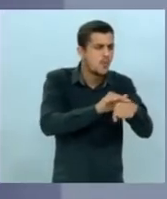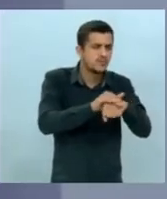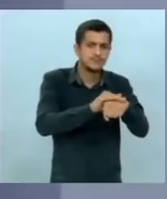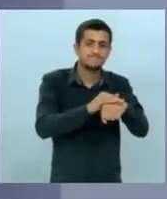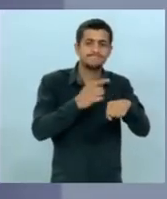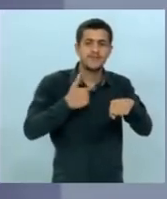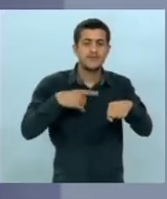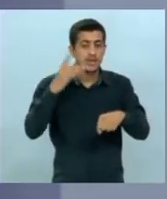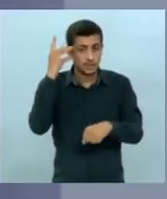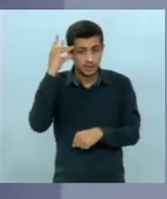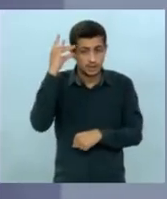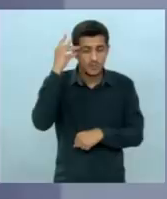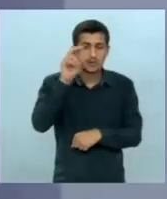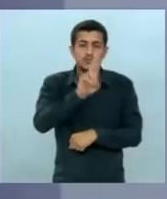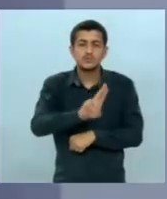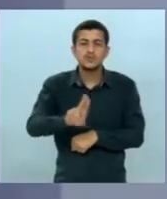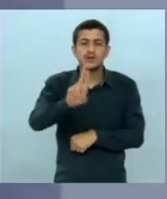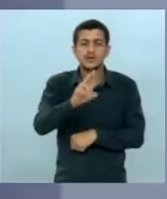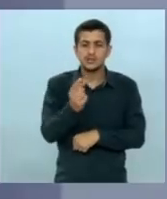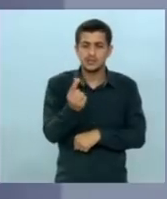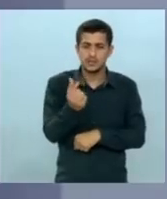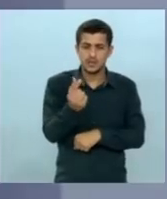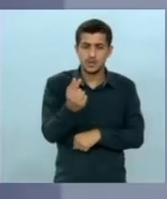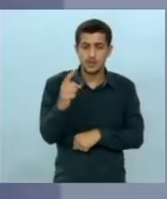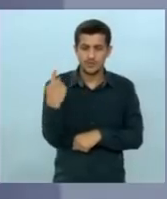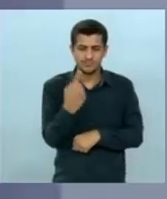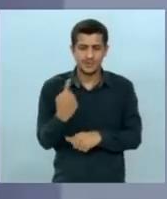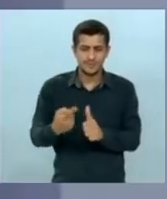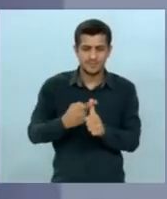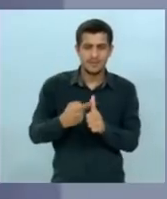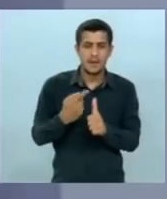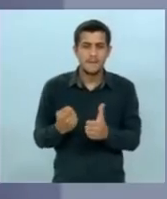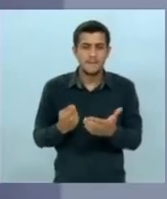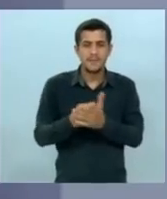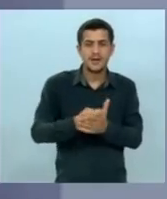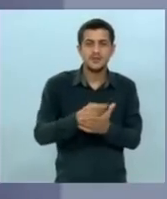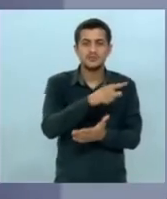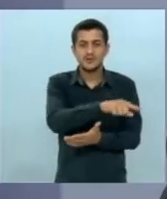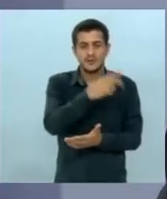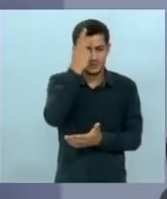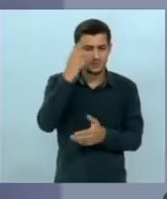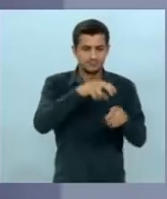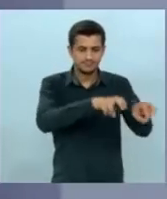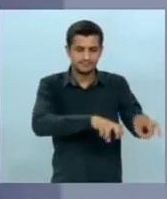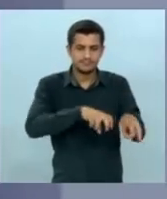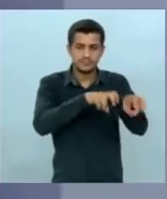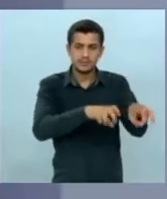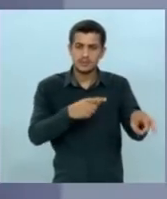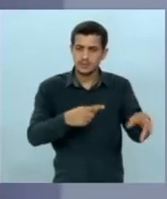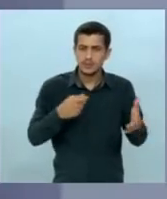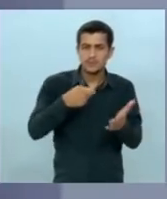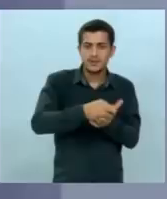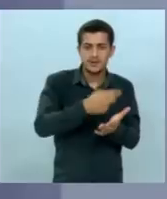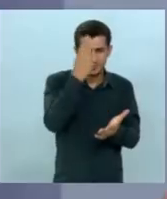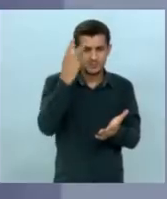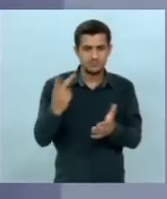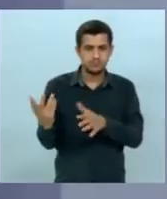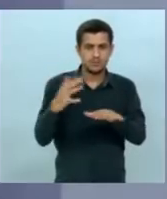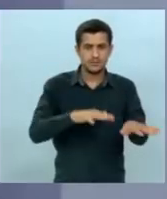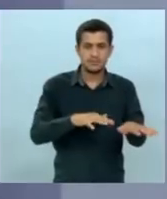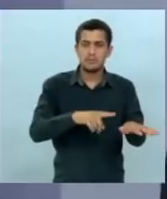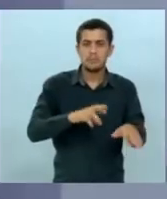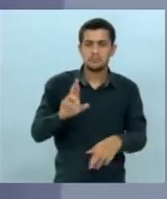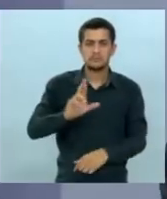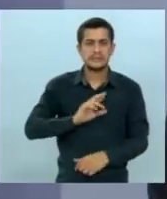Dilma usar o dinheiro da dívida que nós pagamos para indenizar os produtores das áreas que estão invadidas. Não tive nem